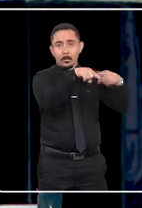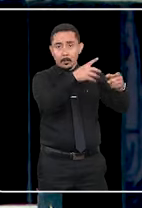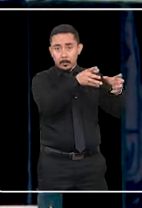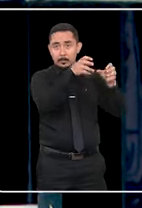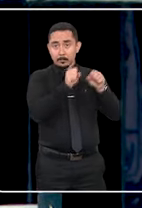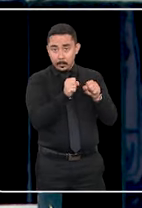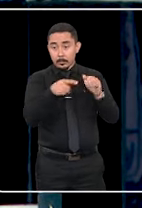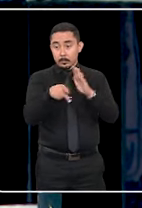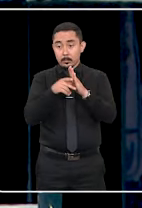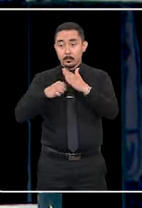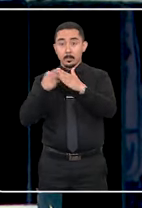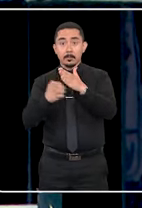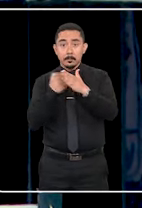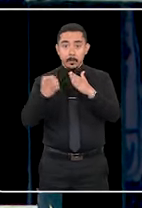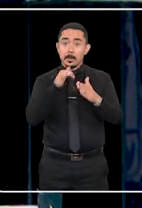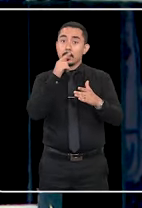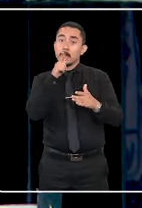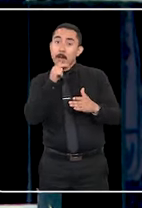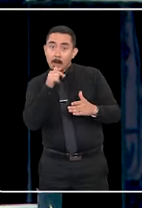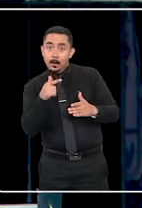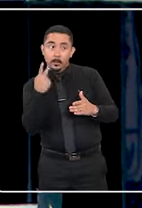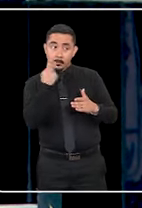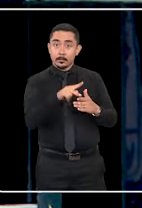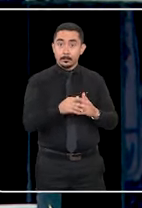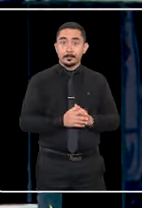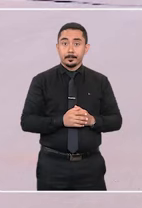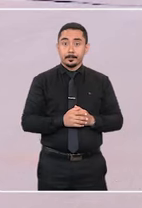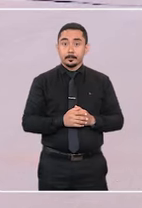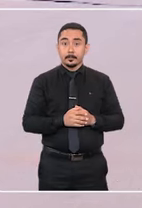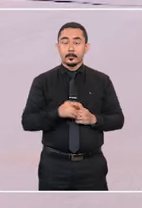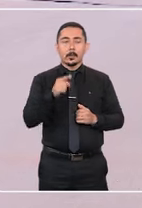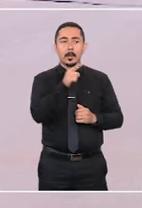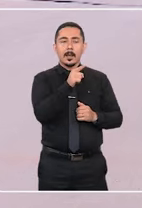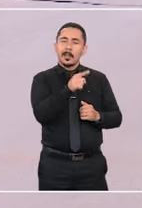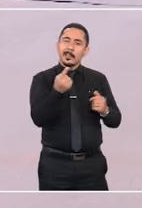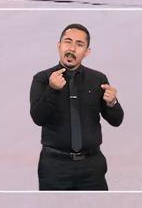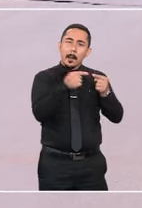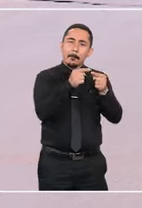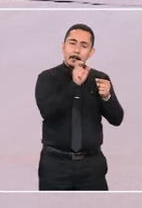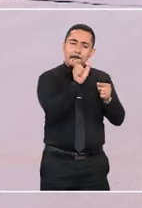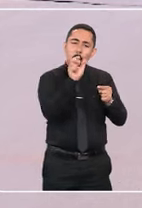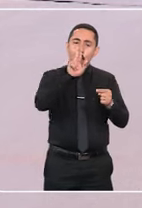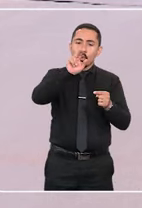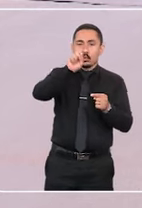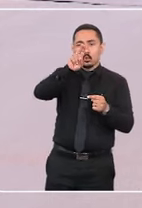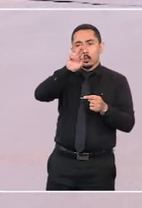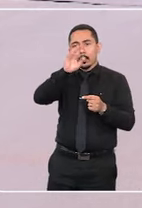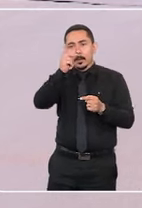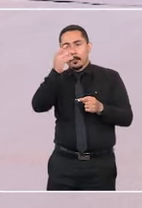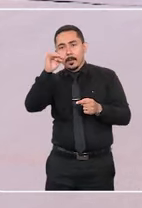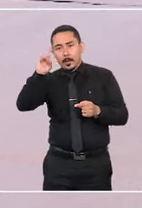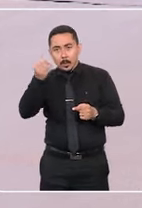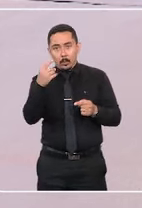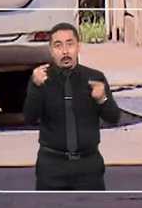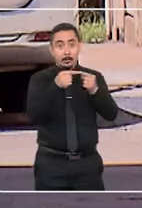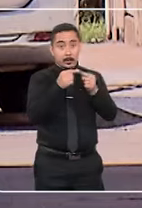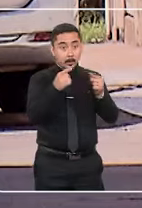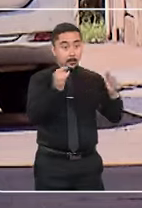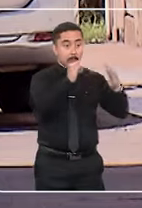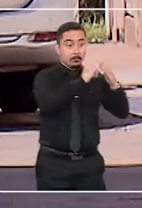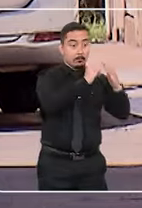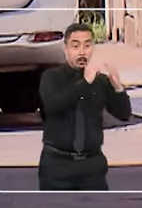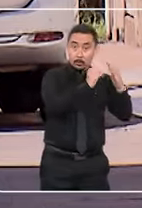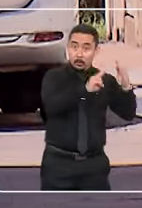da Companhia de Saneamento Ambiental do Distrito Federal, a Caesb. A uso capião é quando a aquisição de um bem móvel ou imóvel é